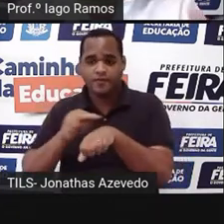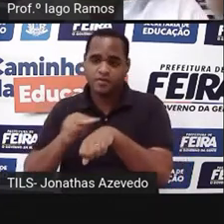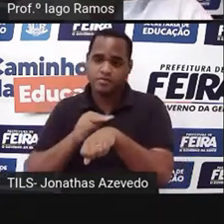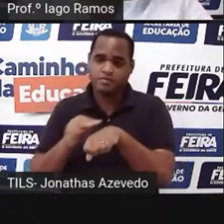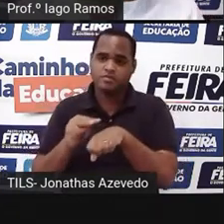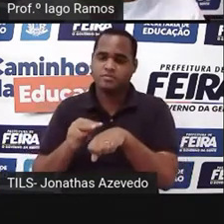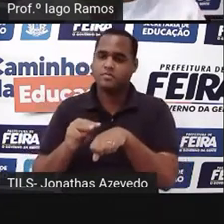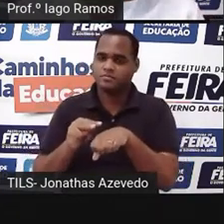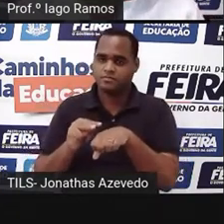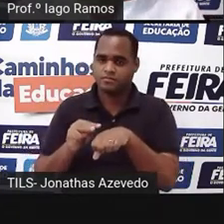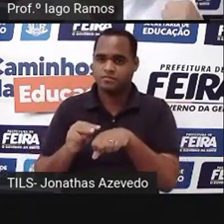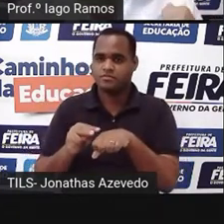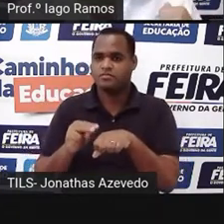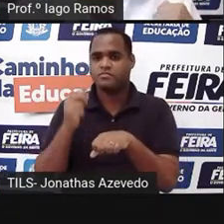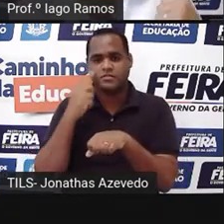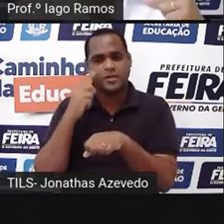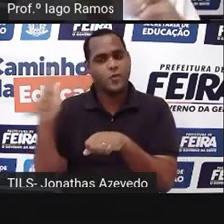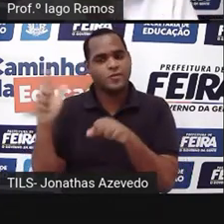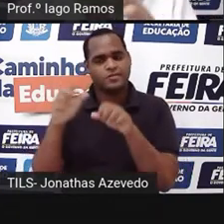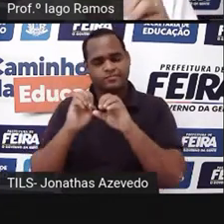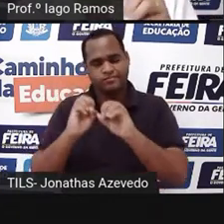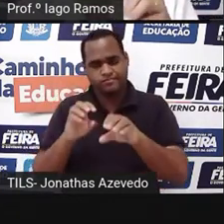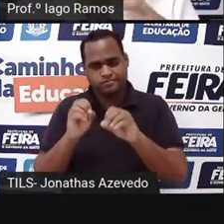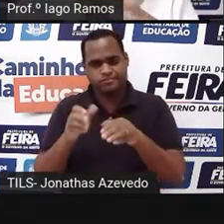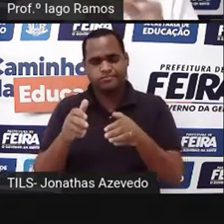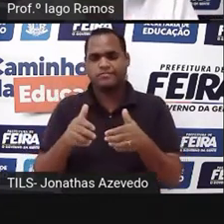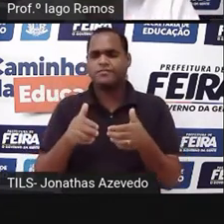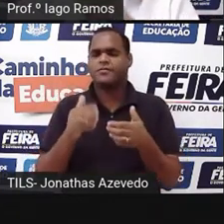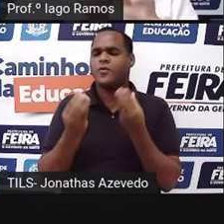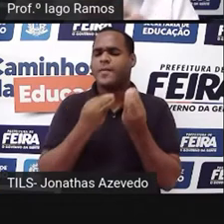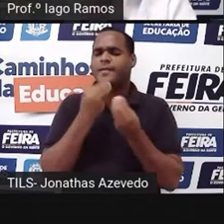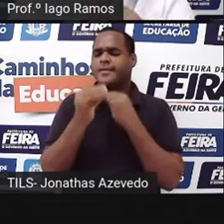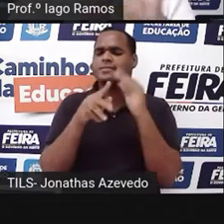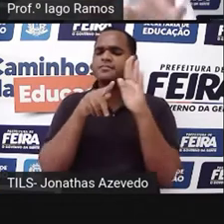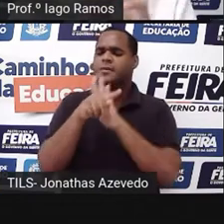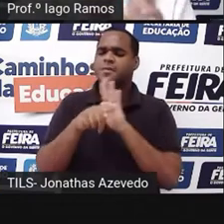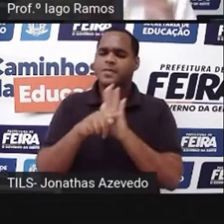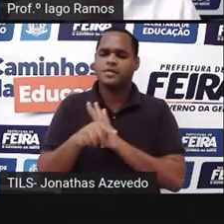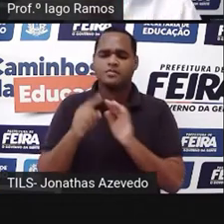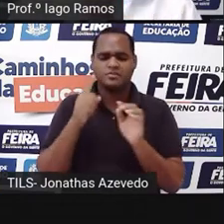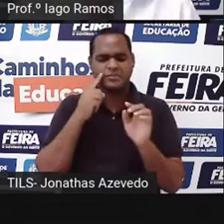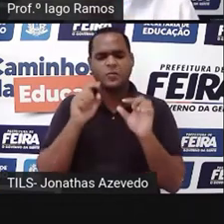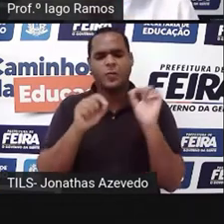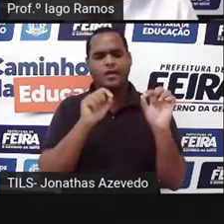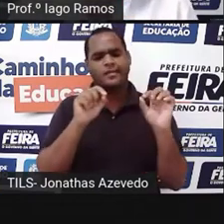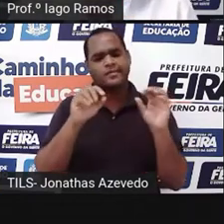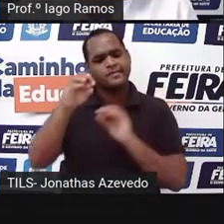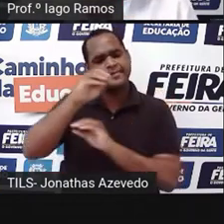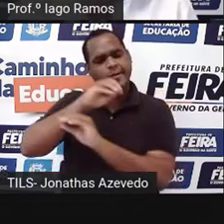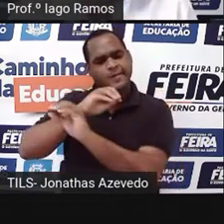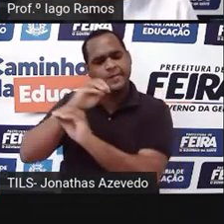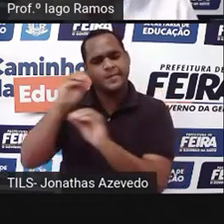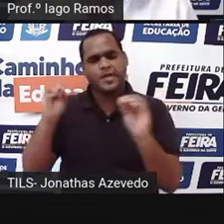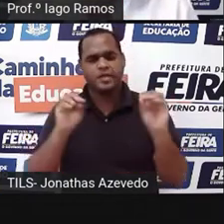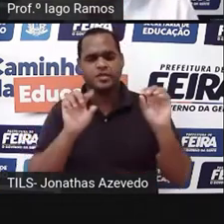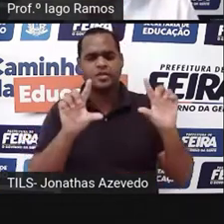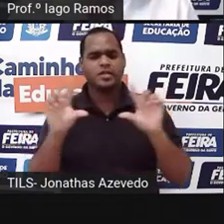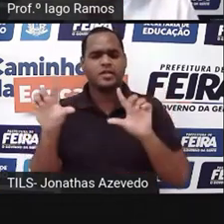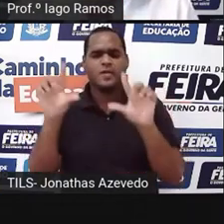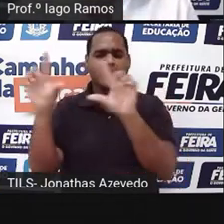aí, na outra aula, eu perguntei, como é que a gente consegue reposicionar esses três quadrados,